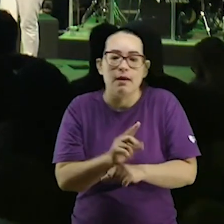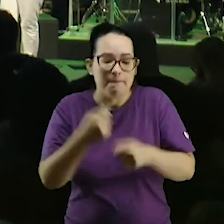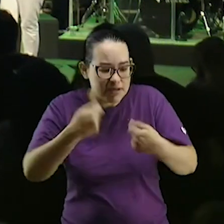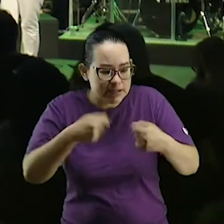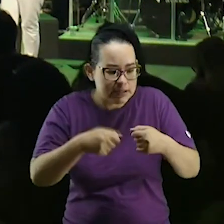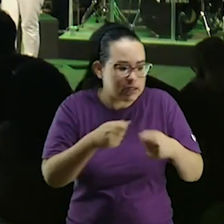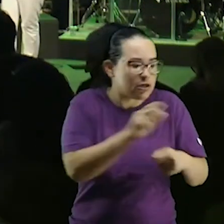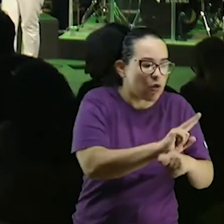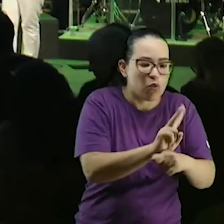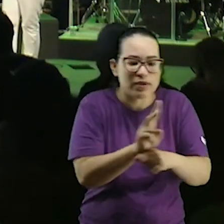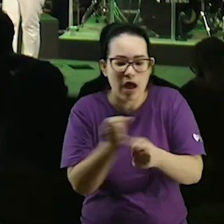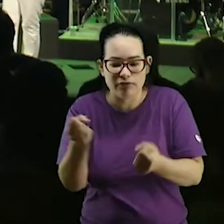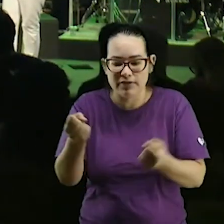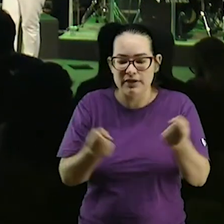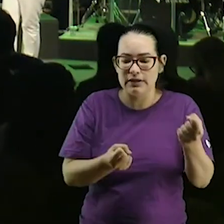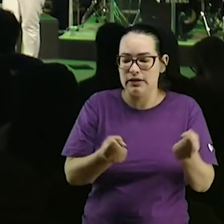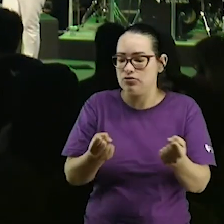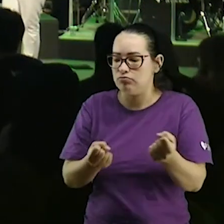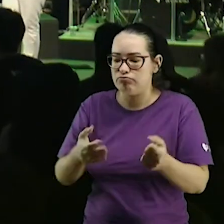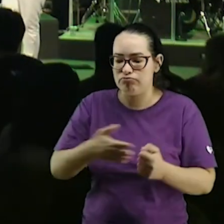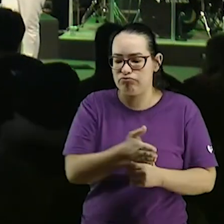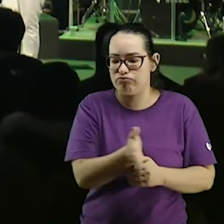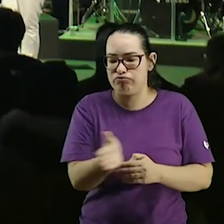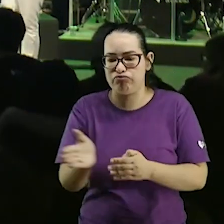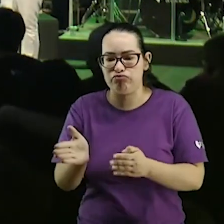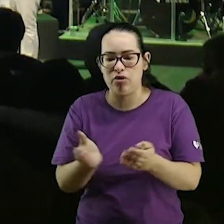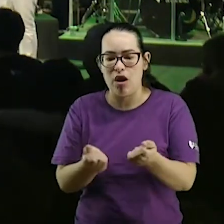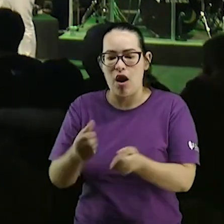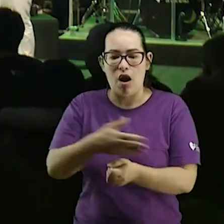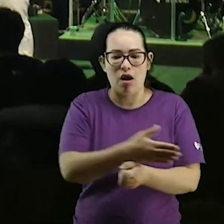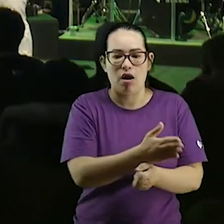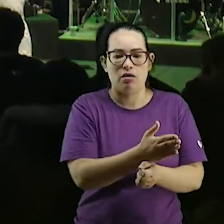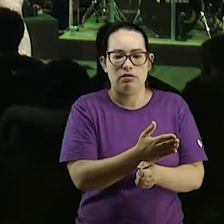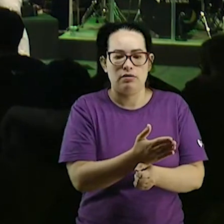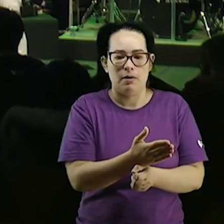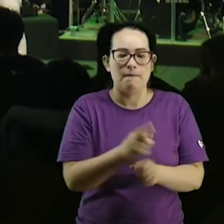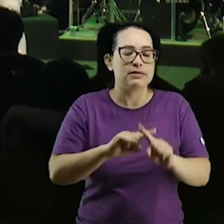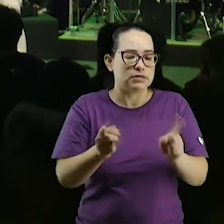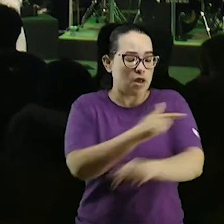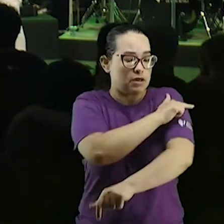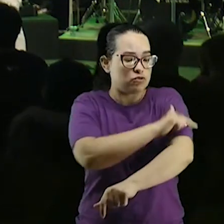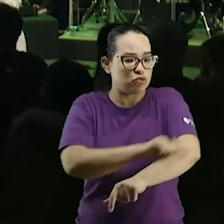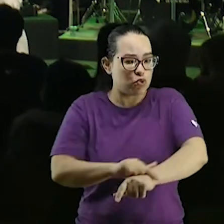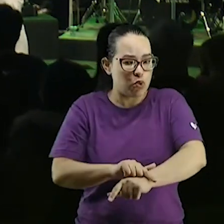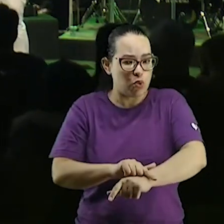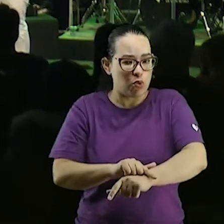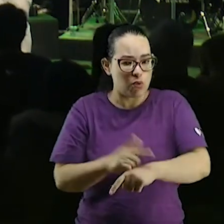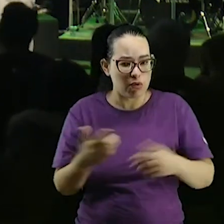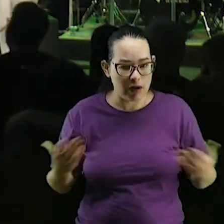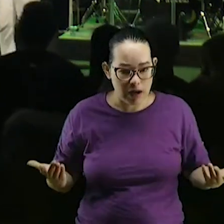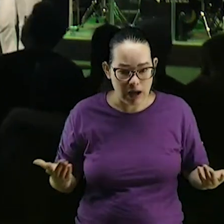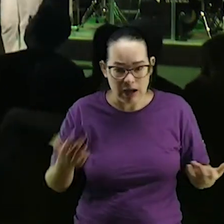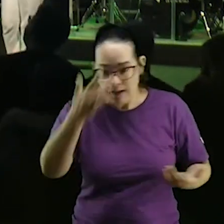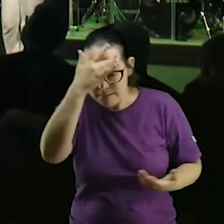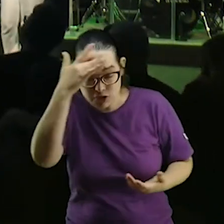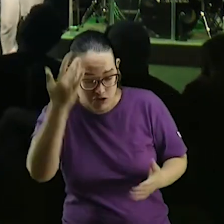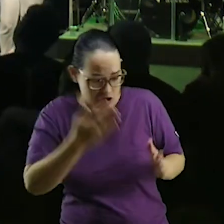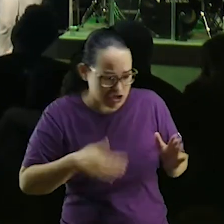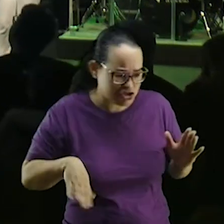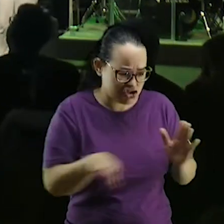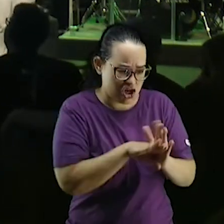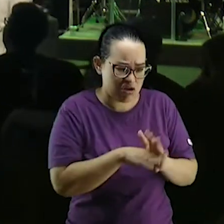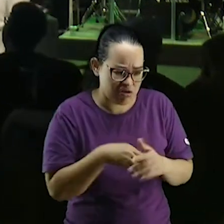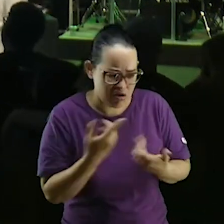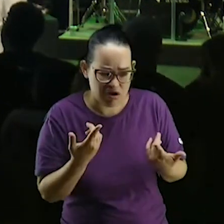mas tem que ser gente educada o trânsito não pode ser o xireque não gente o sujeito já chega aqui a pessoa já chega aqui com a